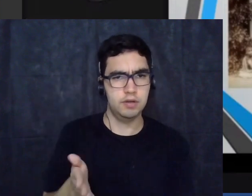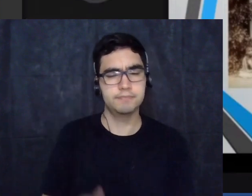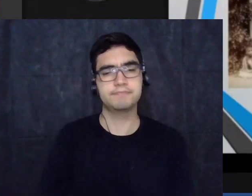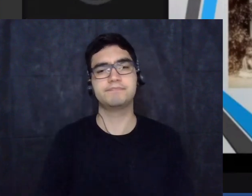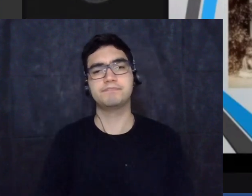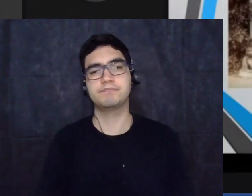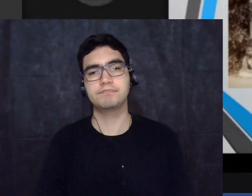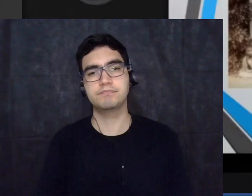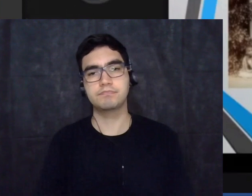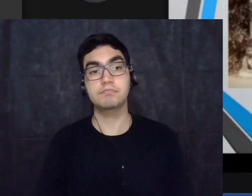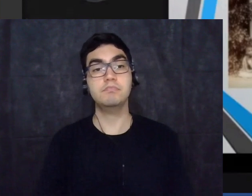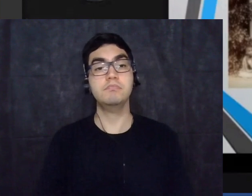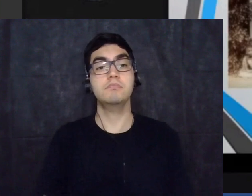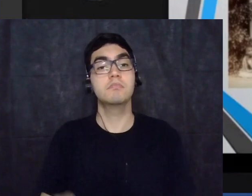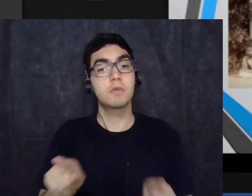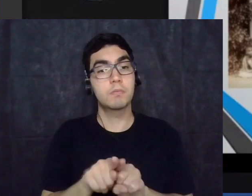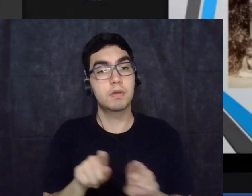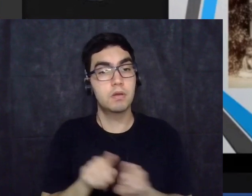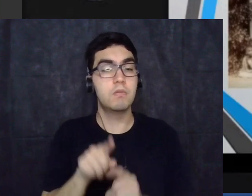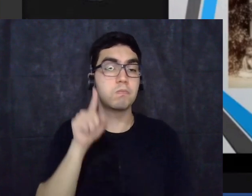a questão racial